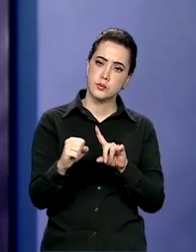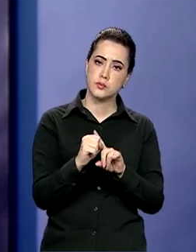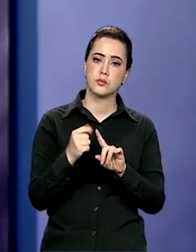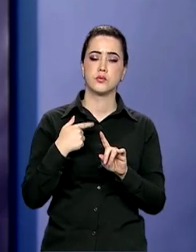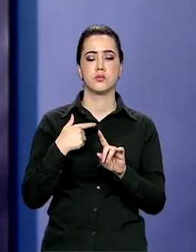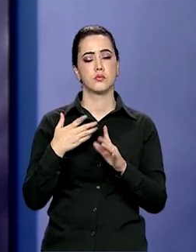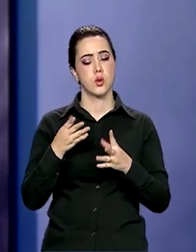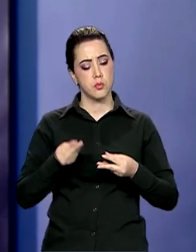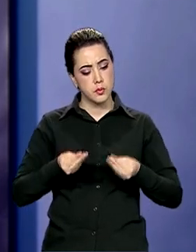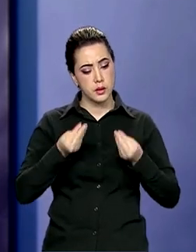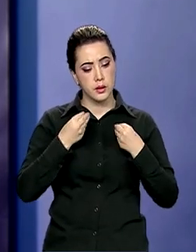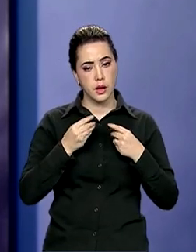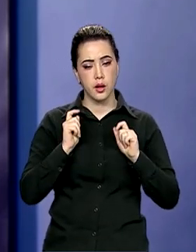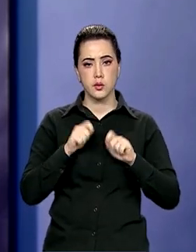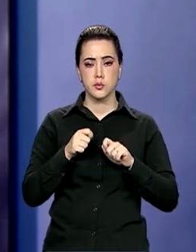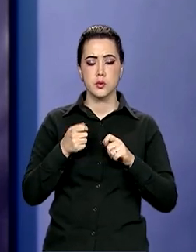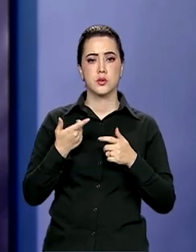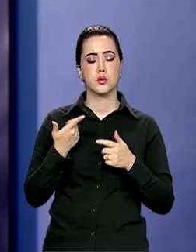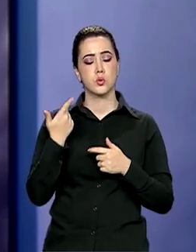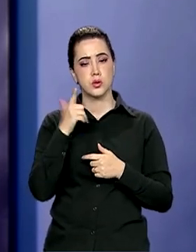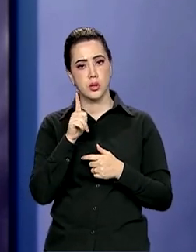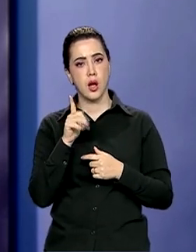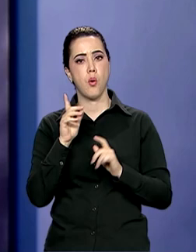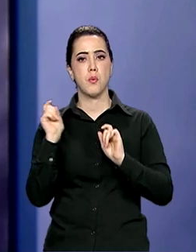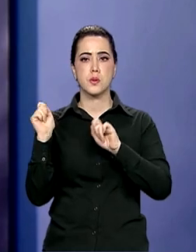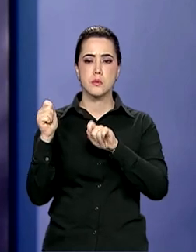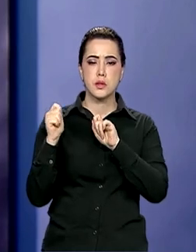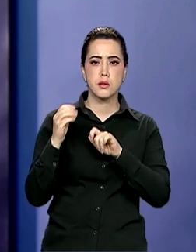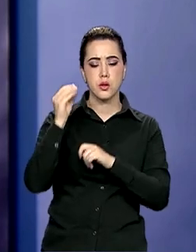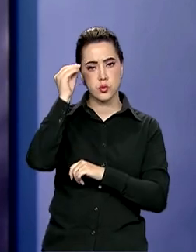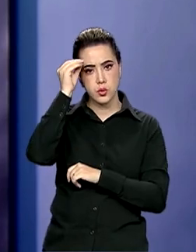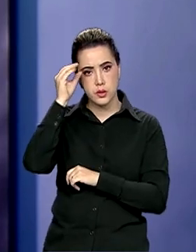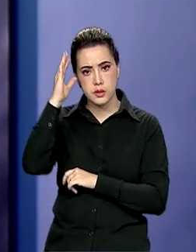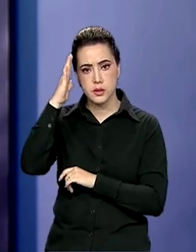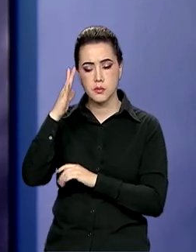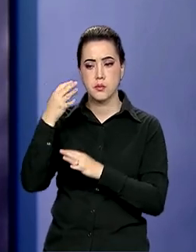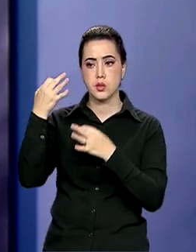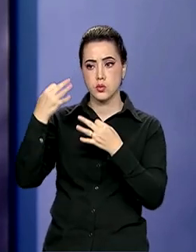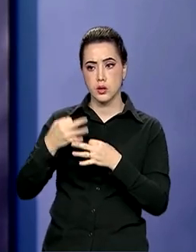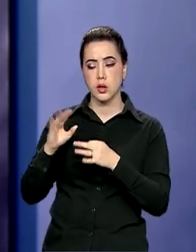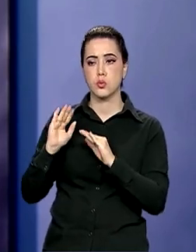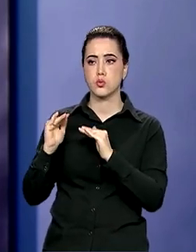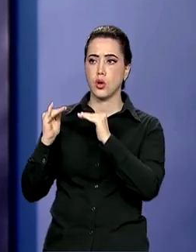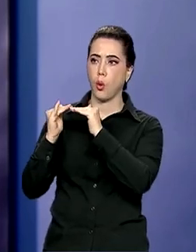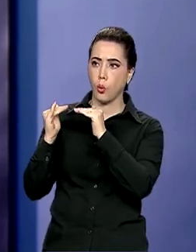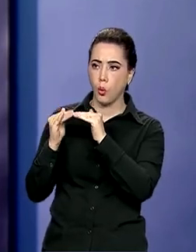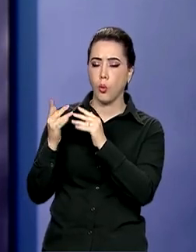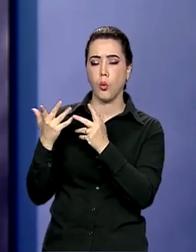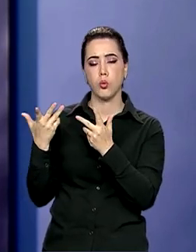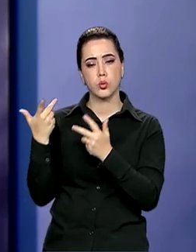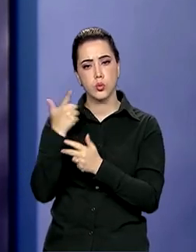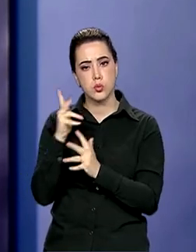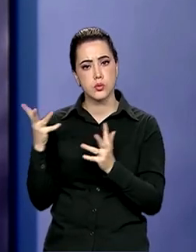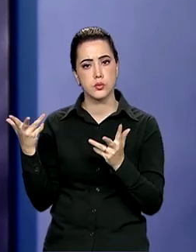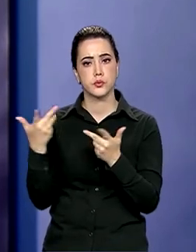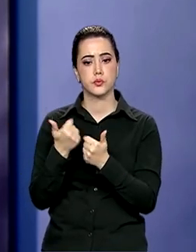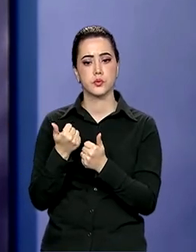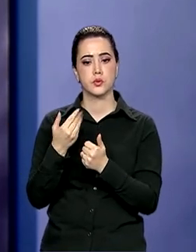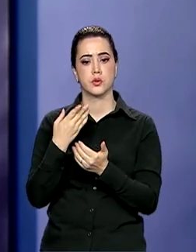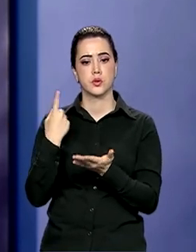proporcionaram para, com tais credenciais, fazer jus à confiança e à expectativa de êxito no cumprimento